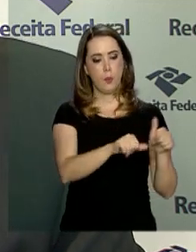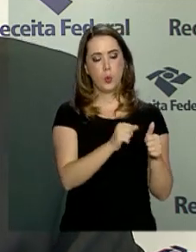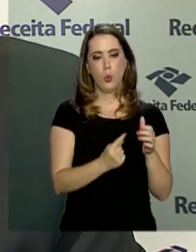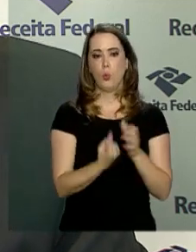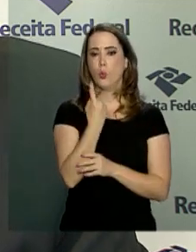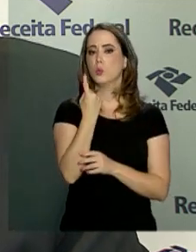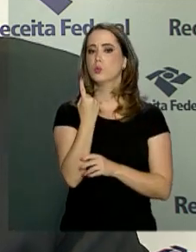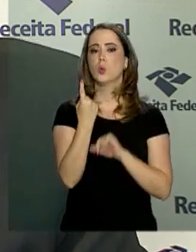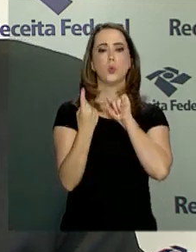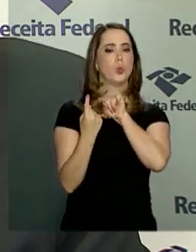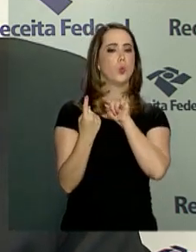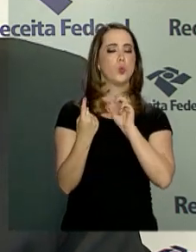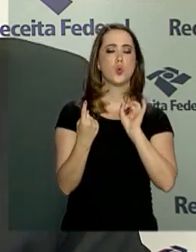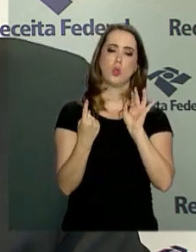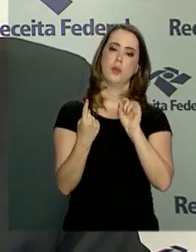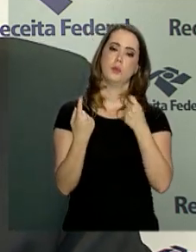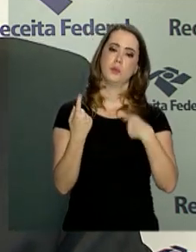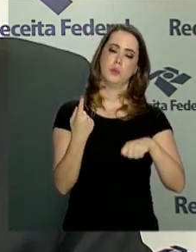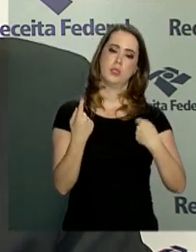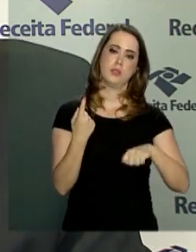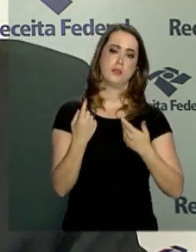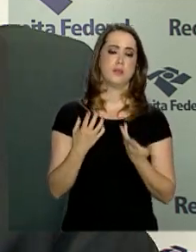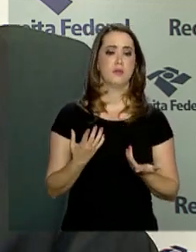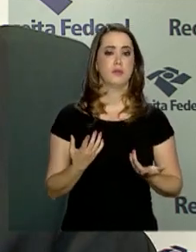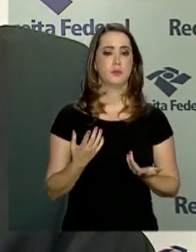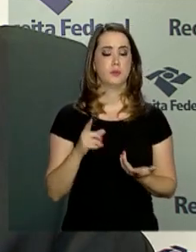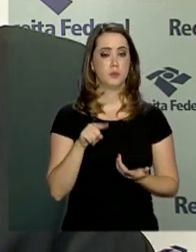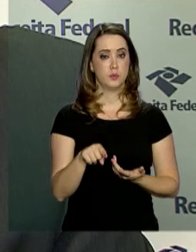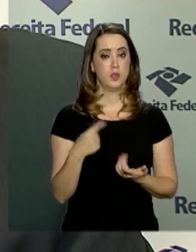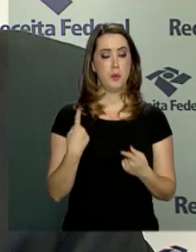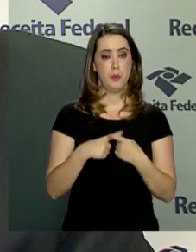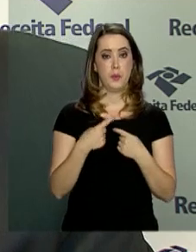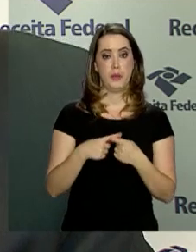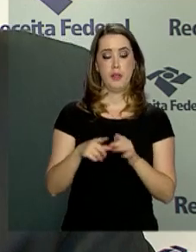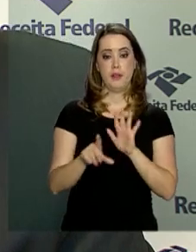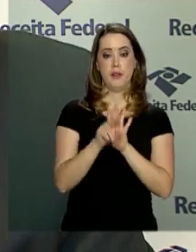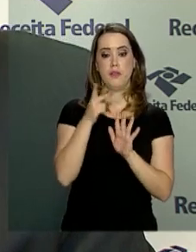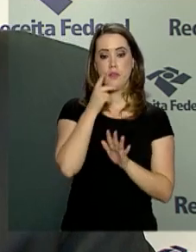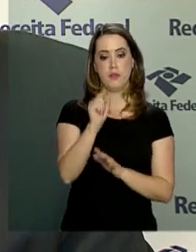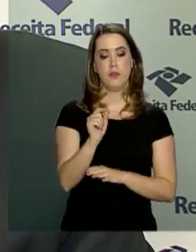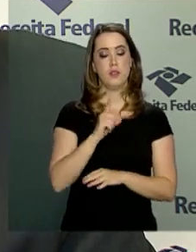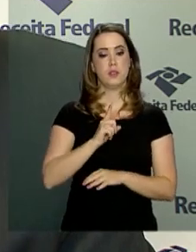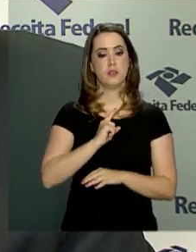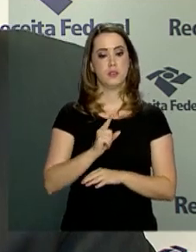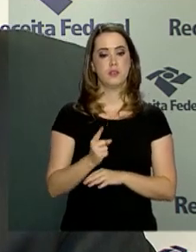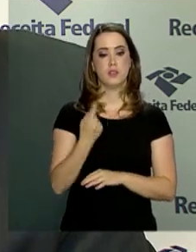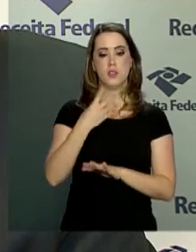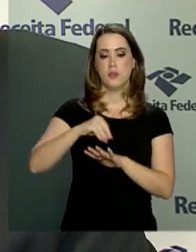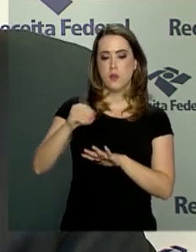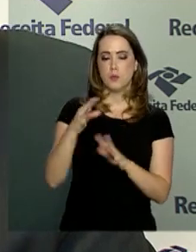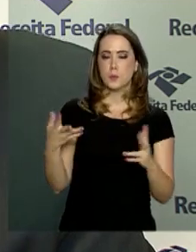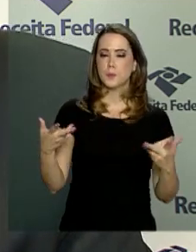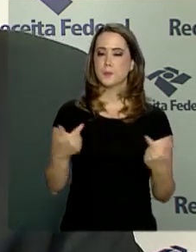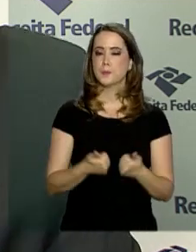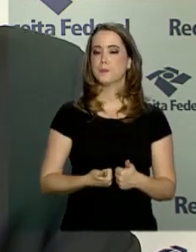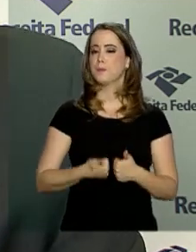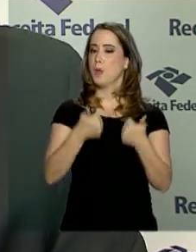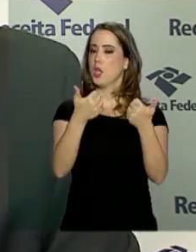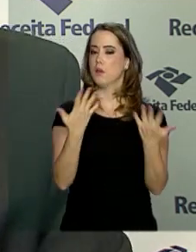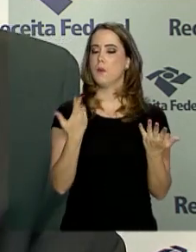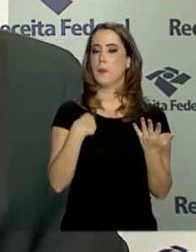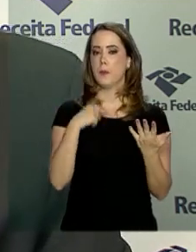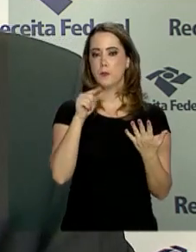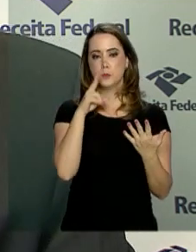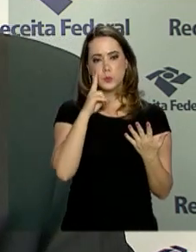ele só faz o E-Social e nenhuma outra obrigação é exigida dele. Além disso, nós passamos a ter a informação com mais qualidade, informações que